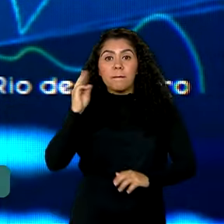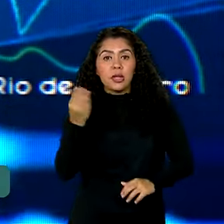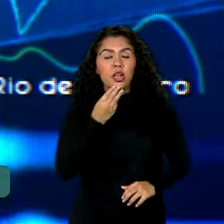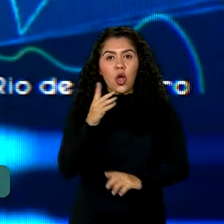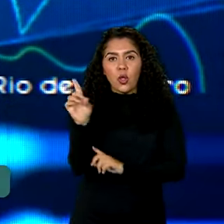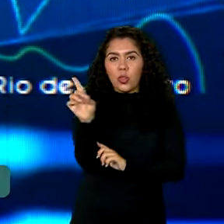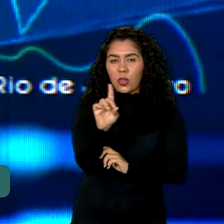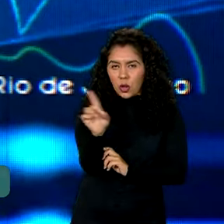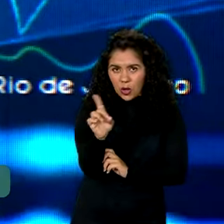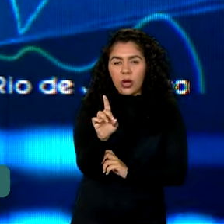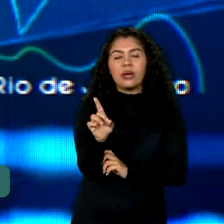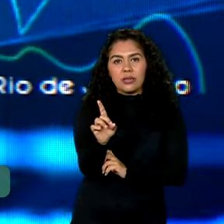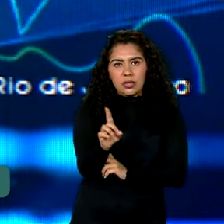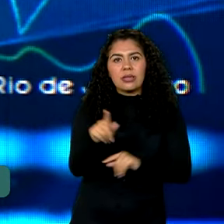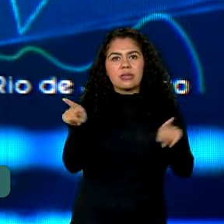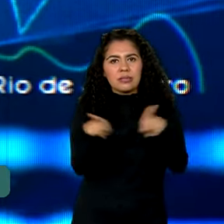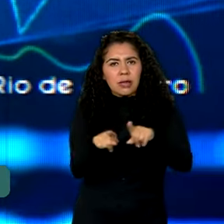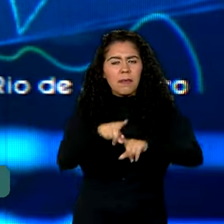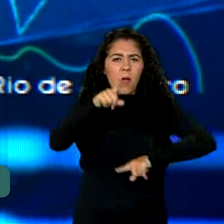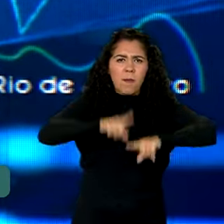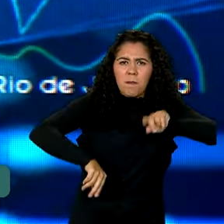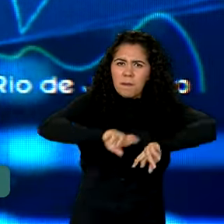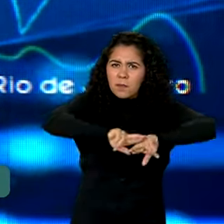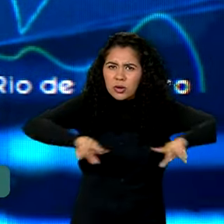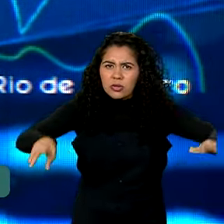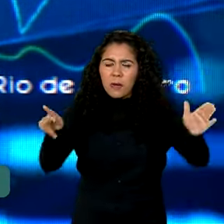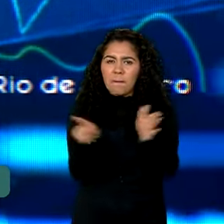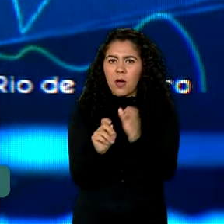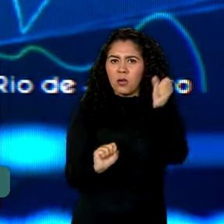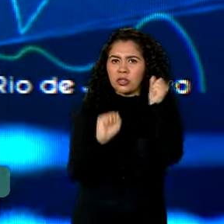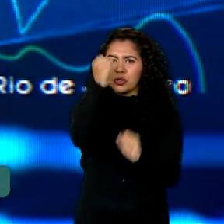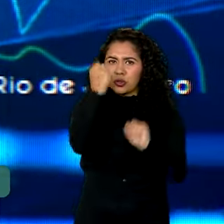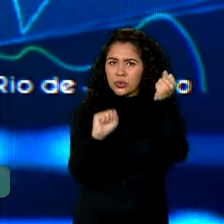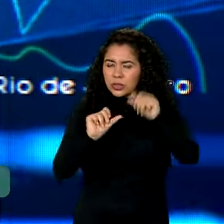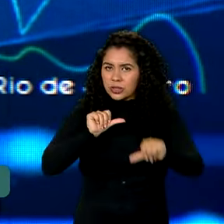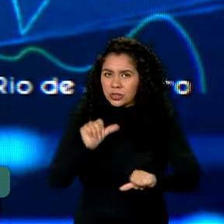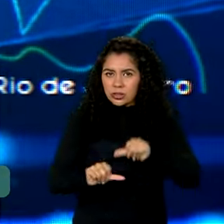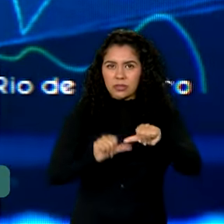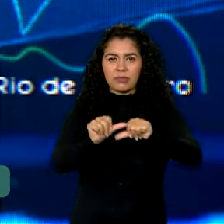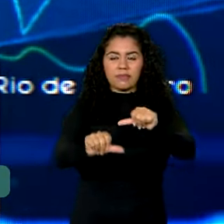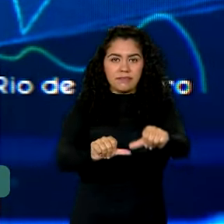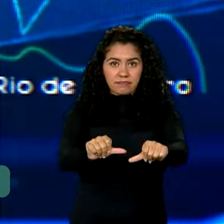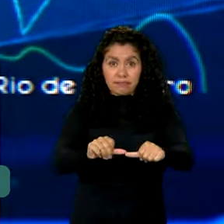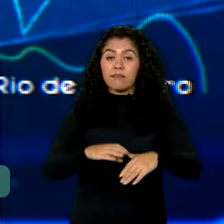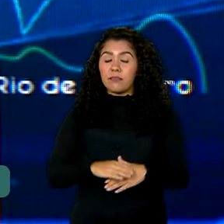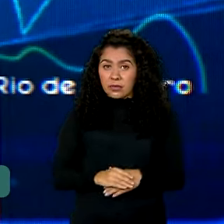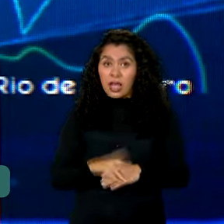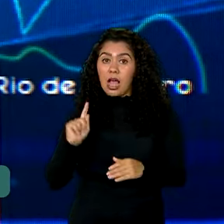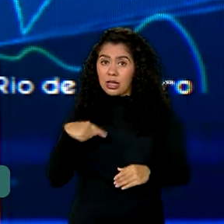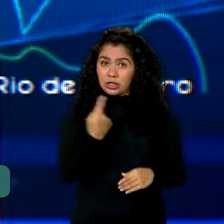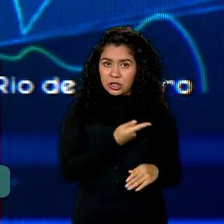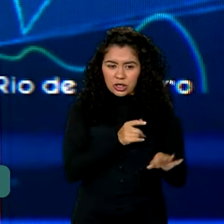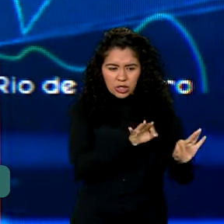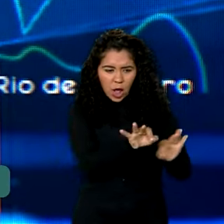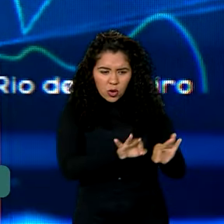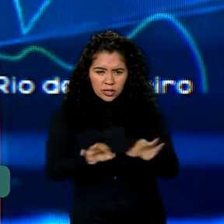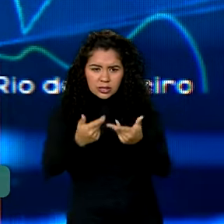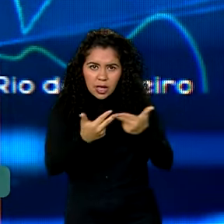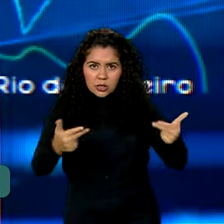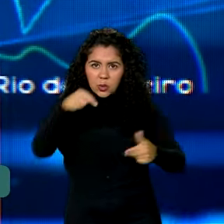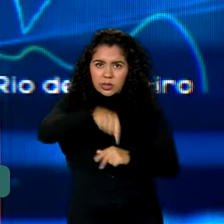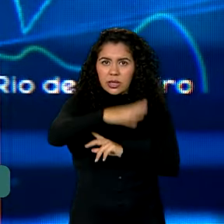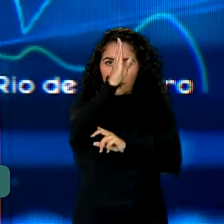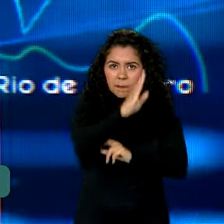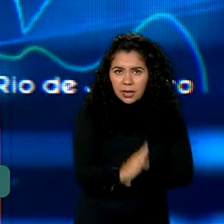aumento da participação de produtos da indústria de transformação. Estamos arrumando a casa e